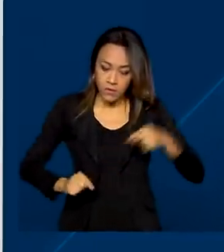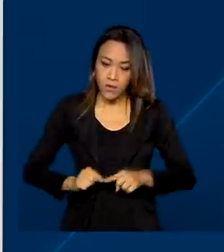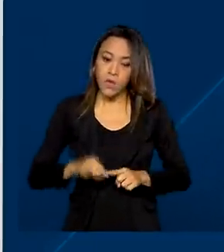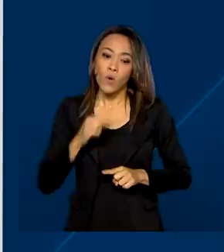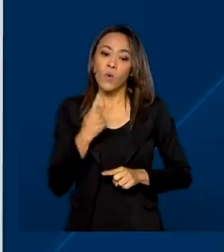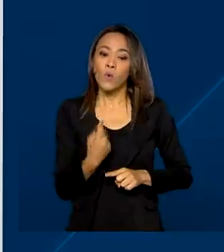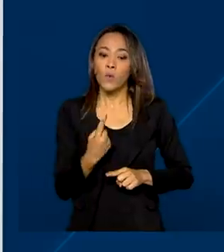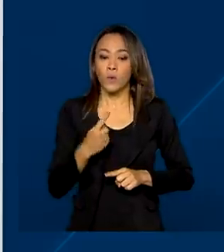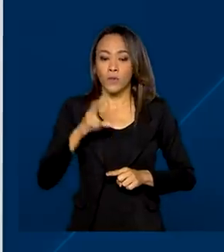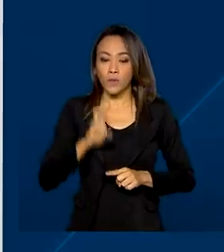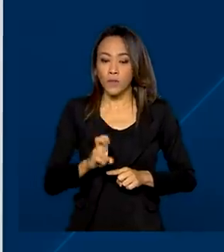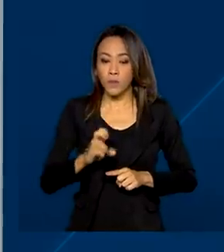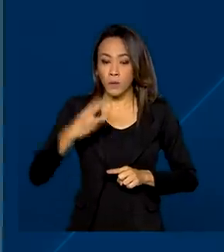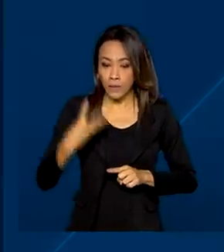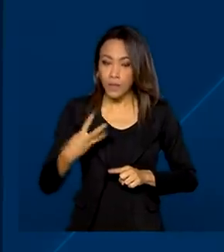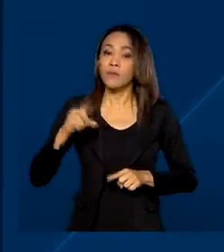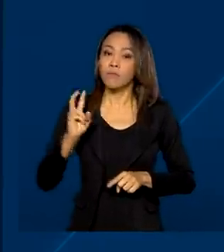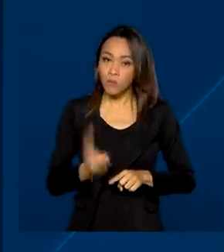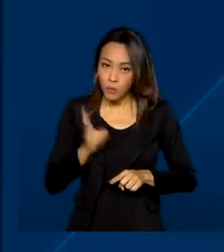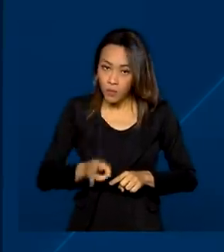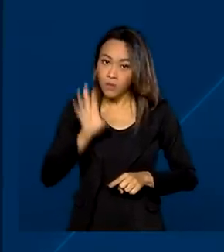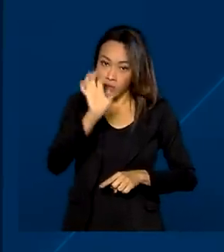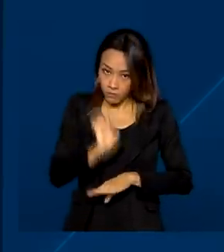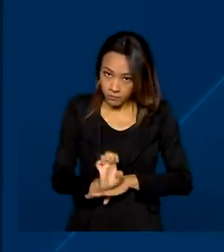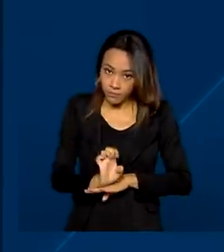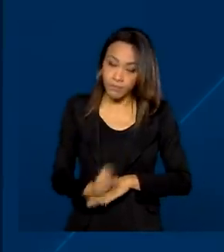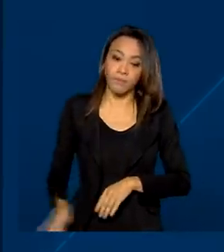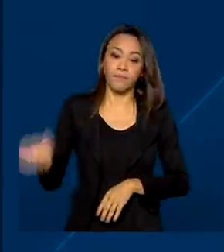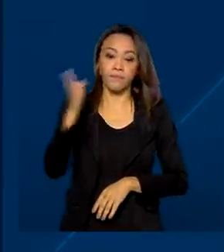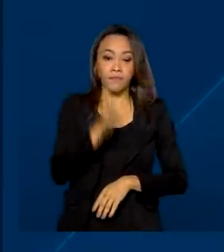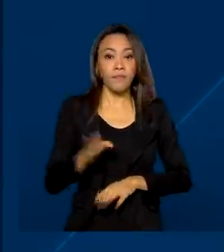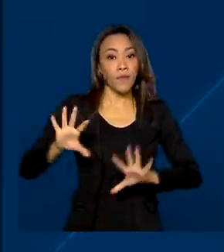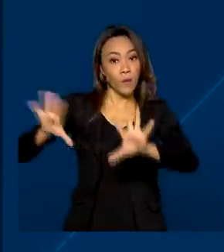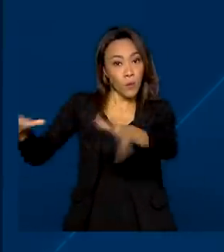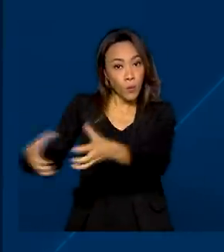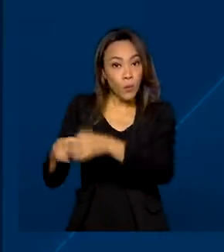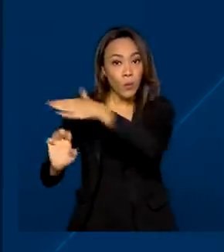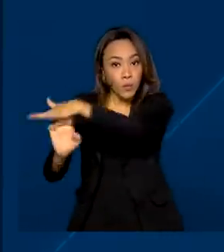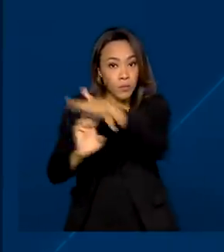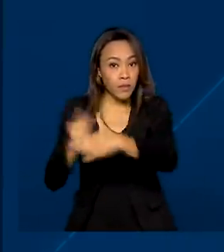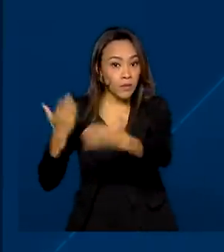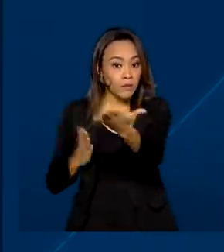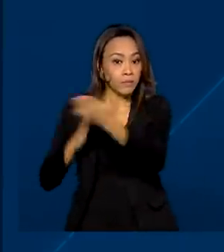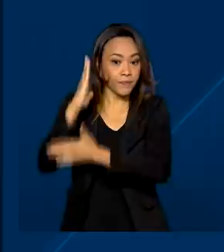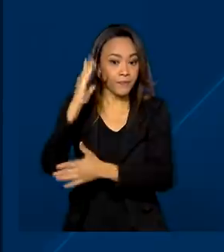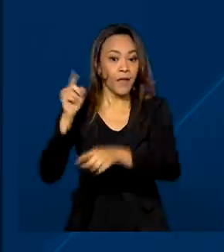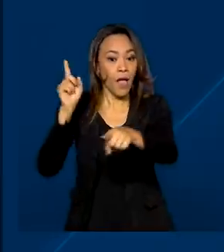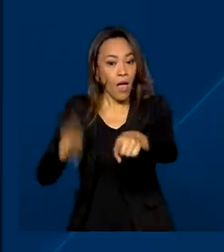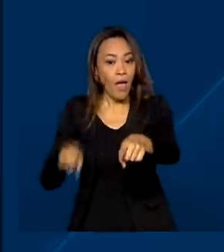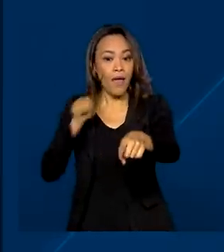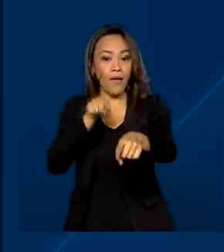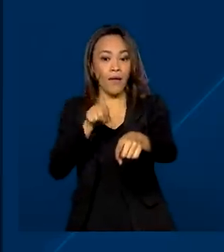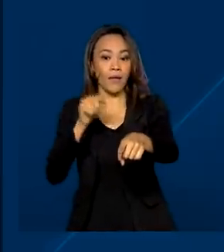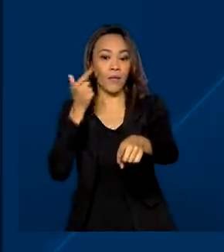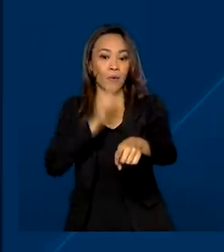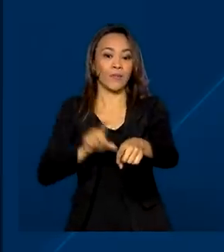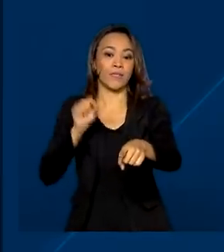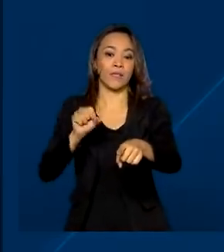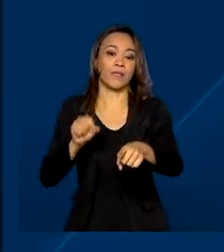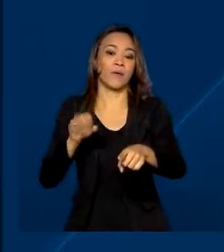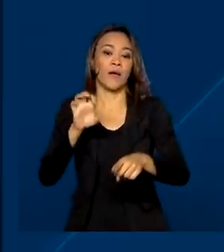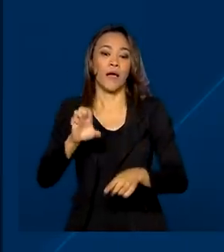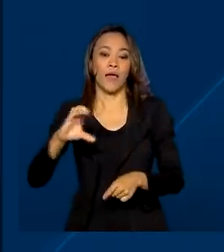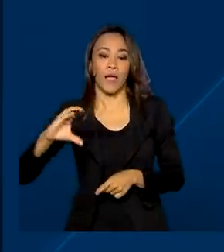-153, também em Goiás. O consórcio vencedor foi a Eco Rodovias, que ofereceu deságio de